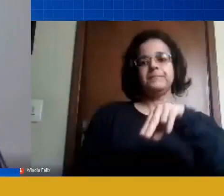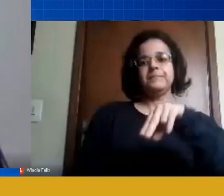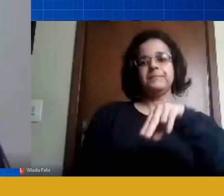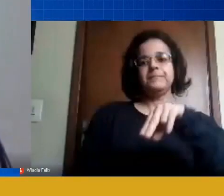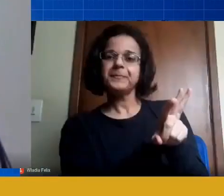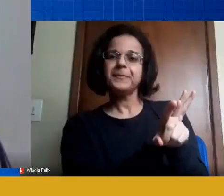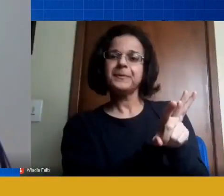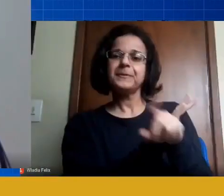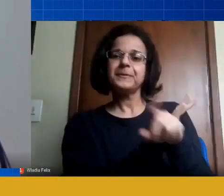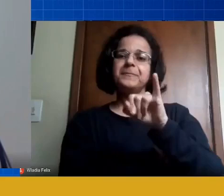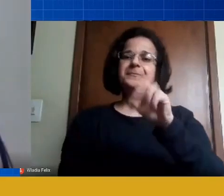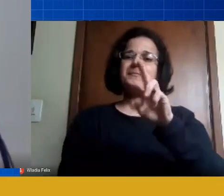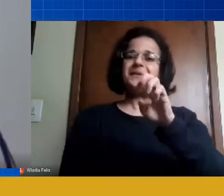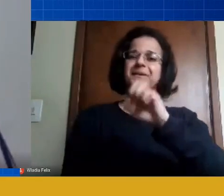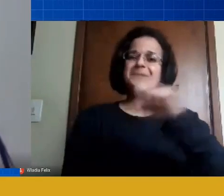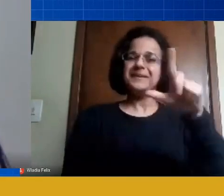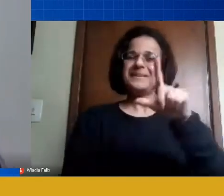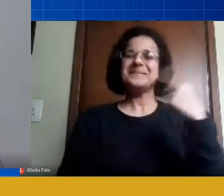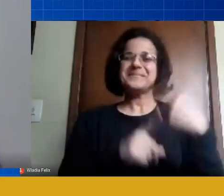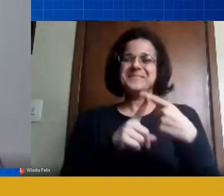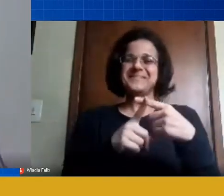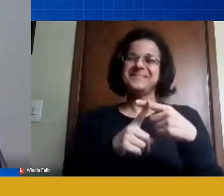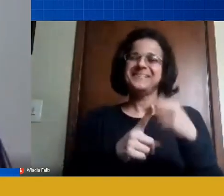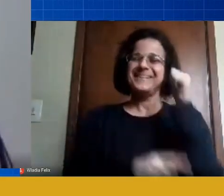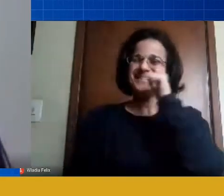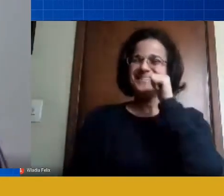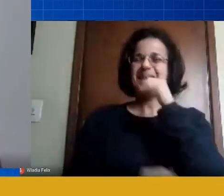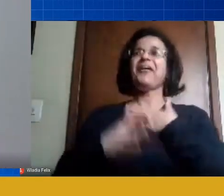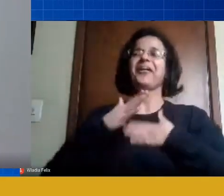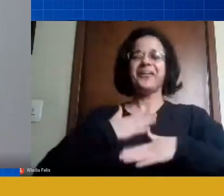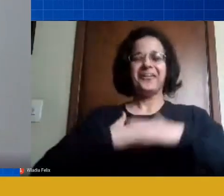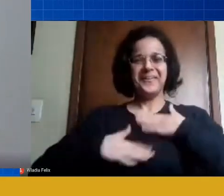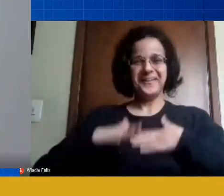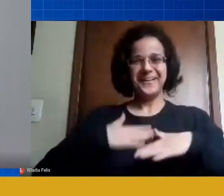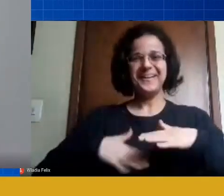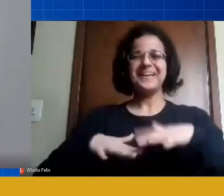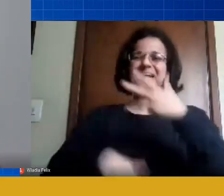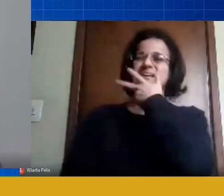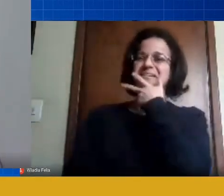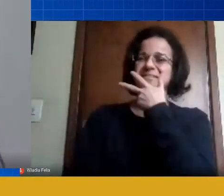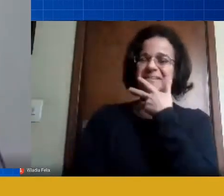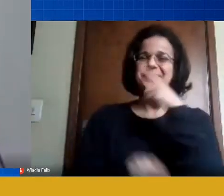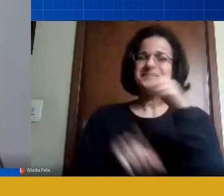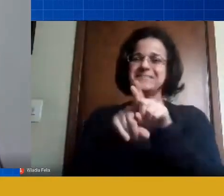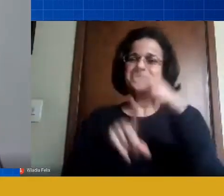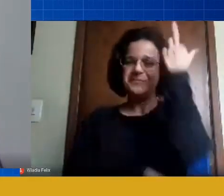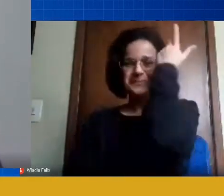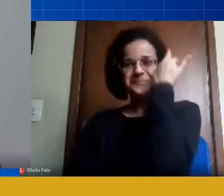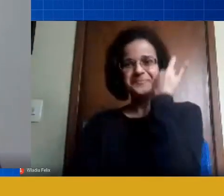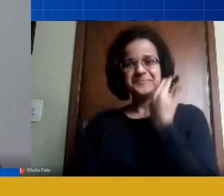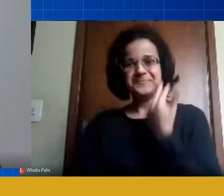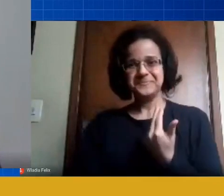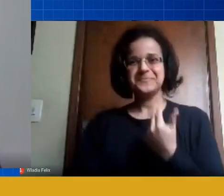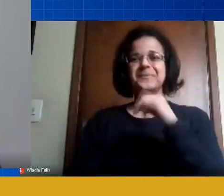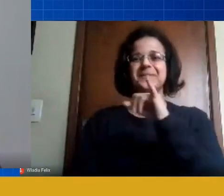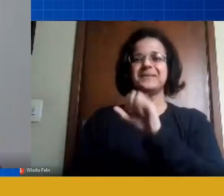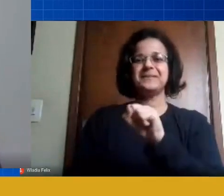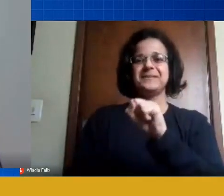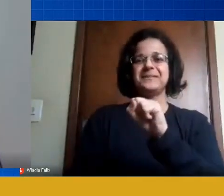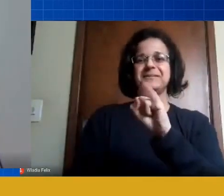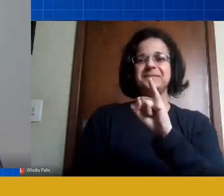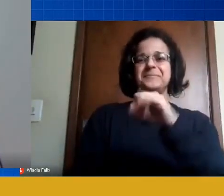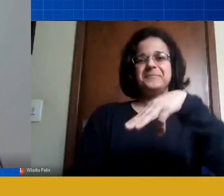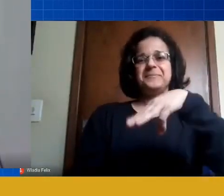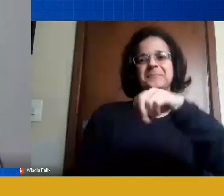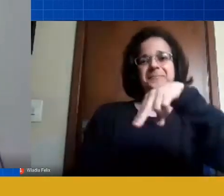Israel, para que as meninas também descansem um pouco, né, professor Vicente, a Vládia e a Simone que estão nos acompanhando aí, fazendo a tradução